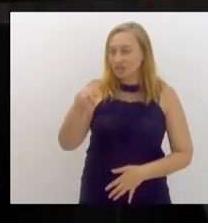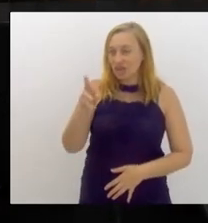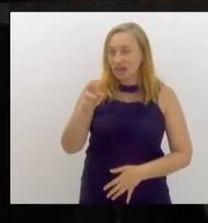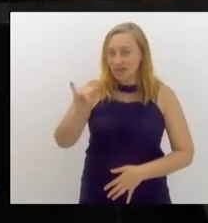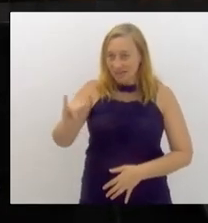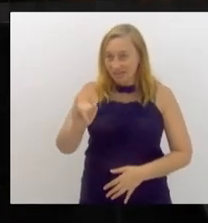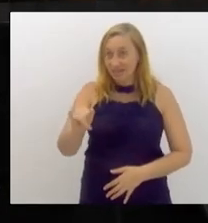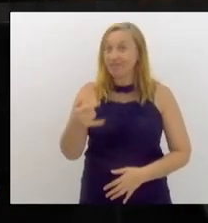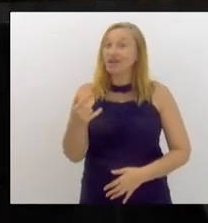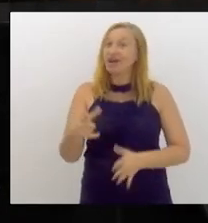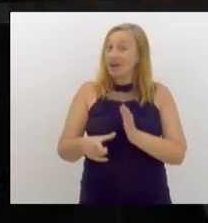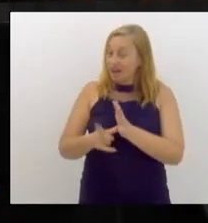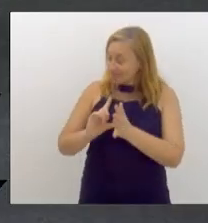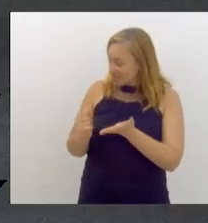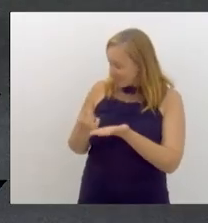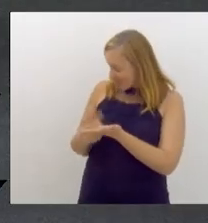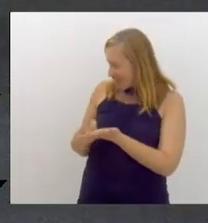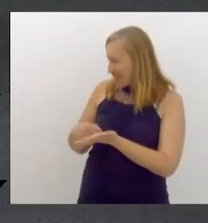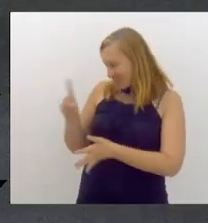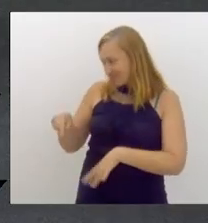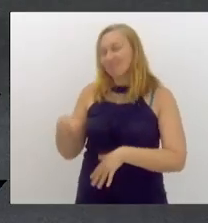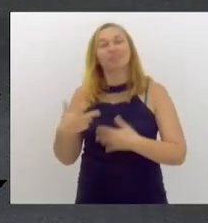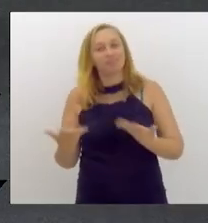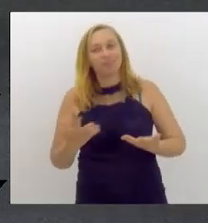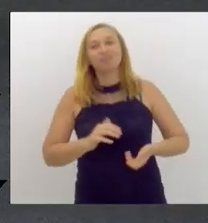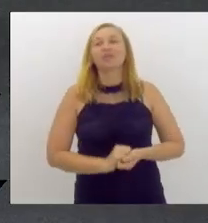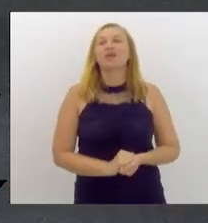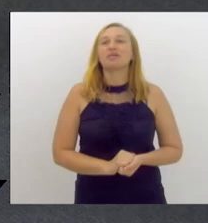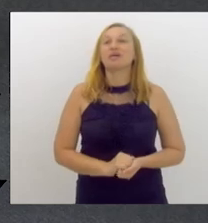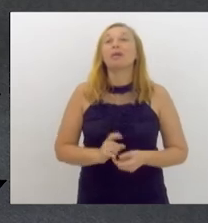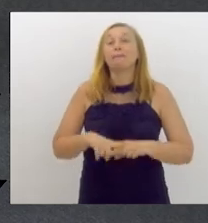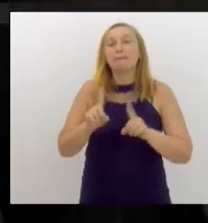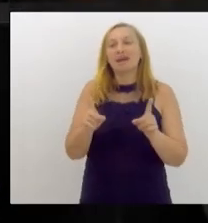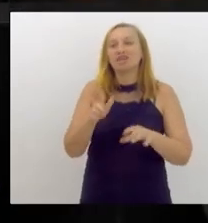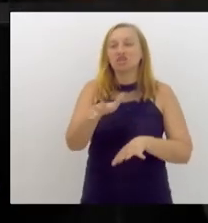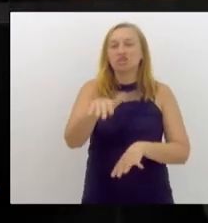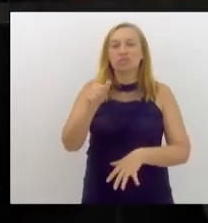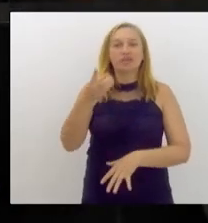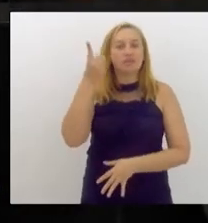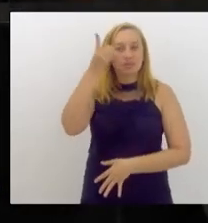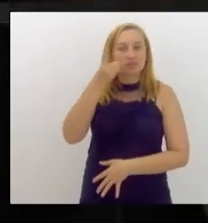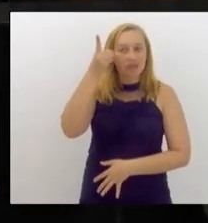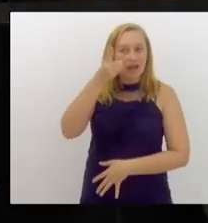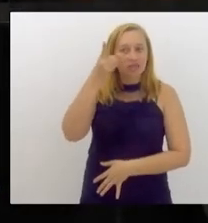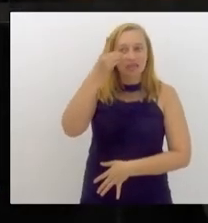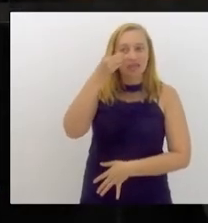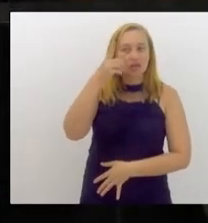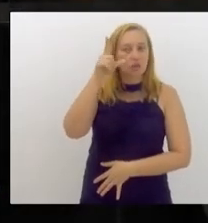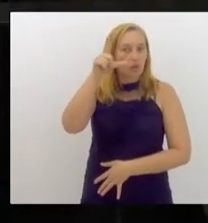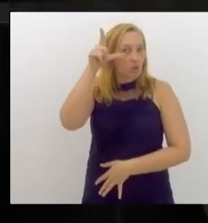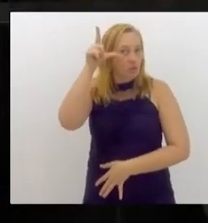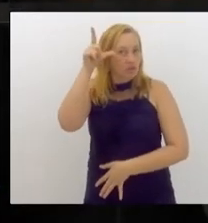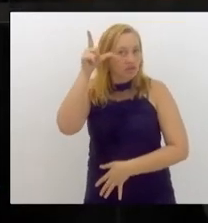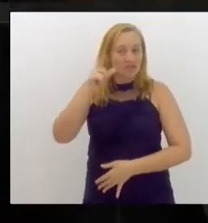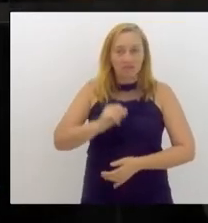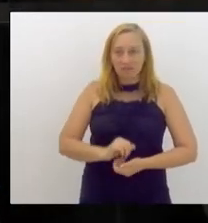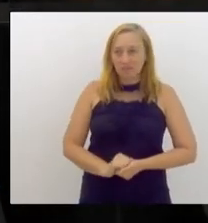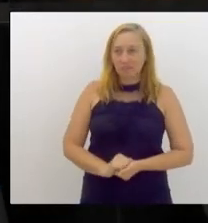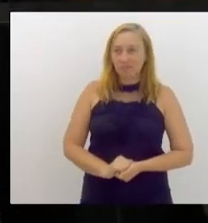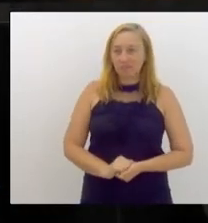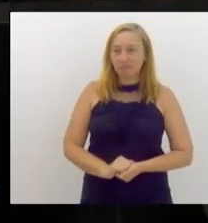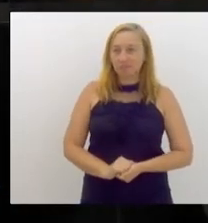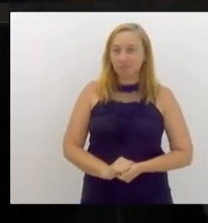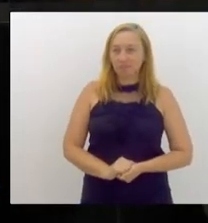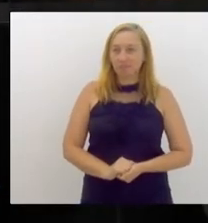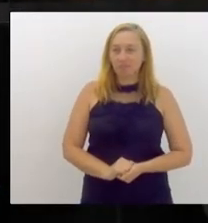não é? Combinaram antes. Mas chamei a deputada Lucinha, a Lidy. Então,